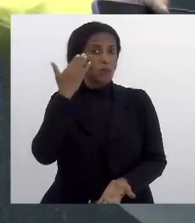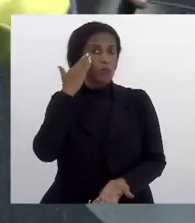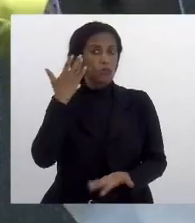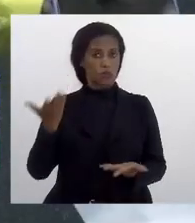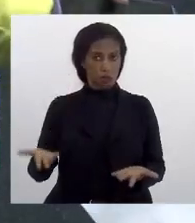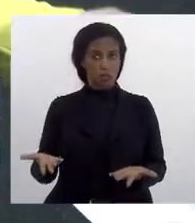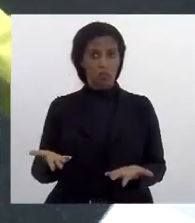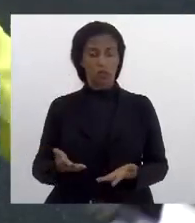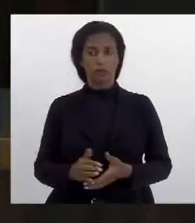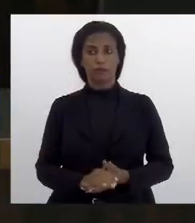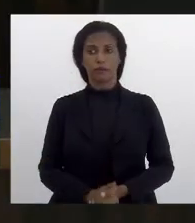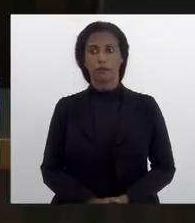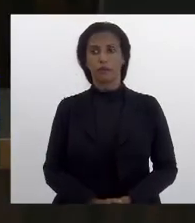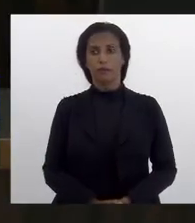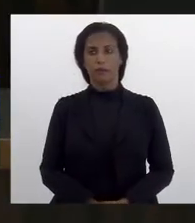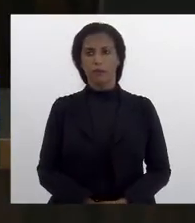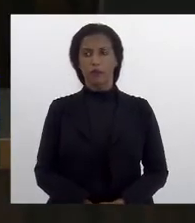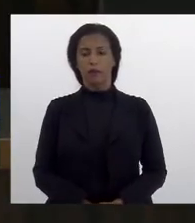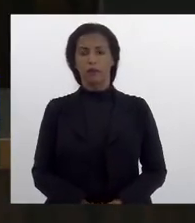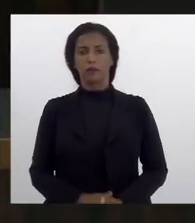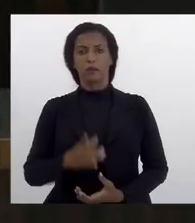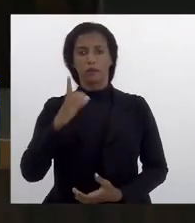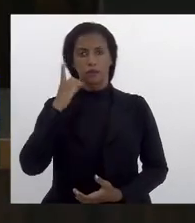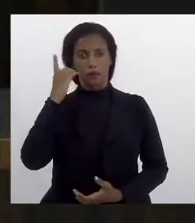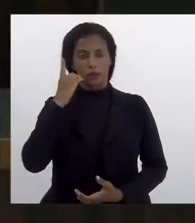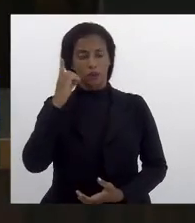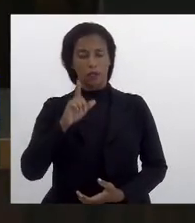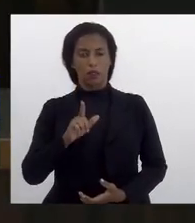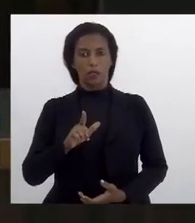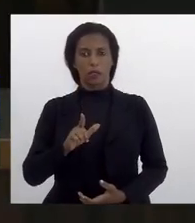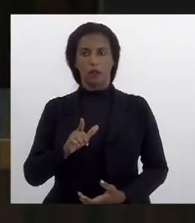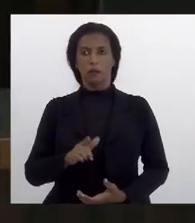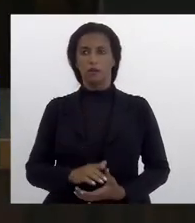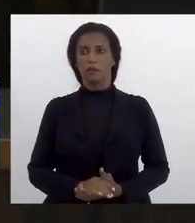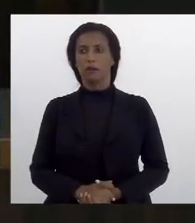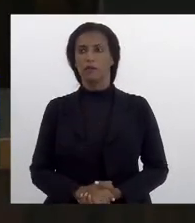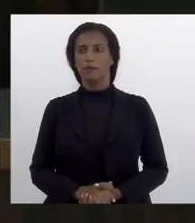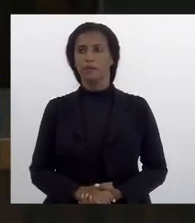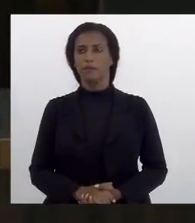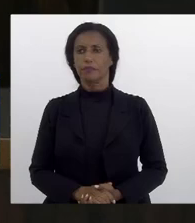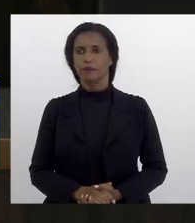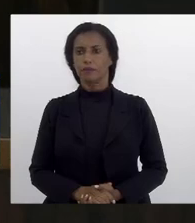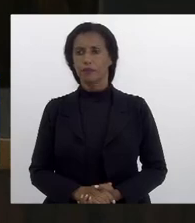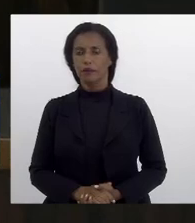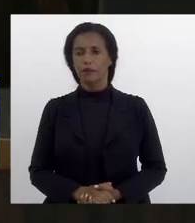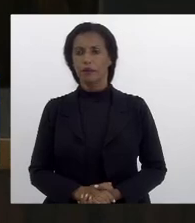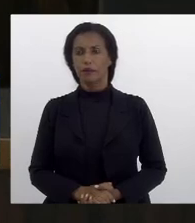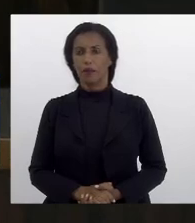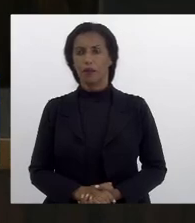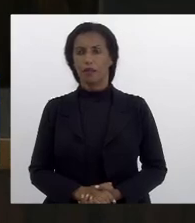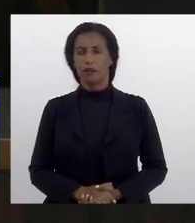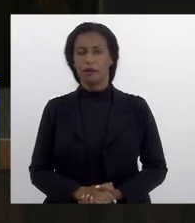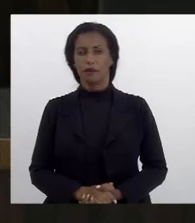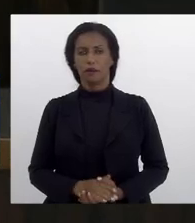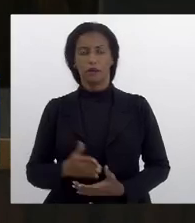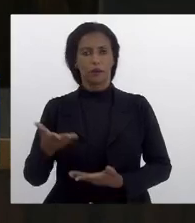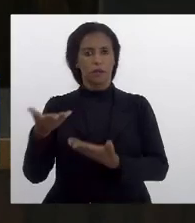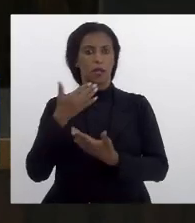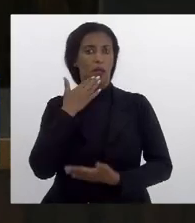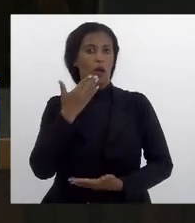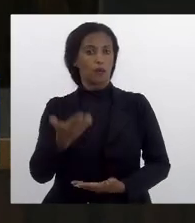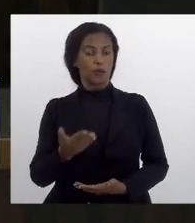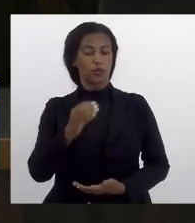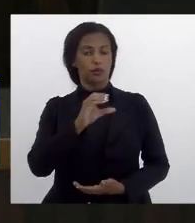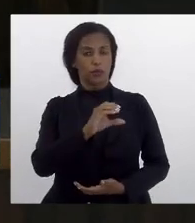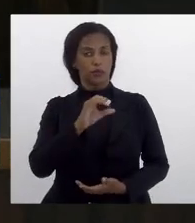isso entendeu Tia Júlio deputada Lucinha deputado primeiro acatar aí a solicitação da